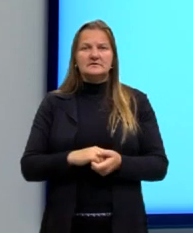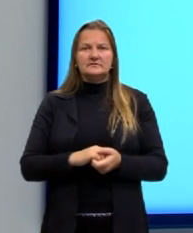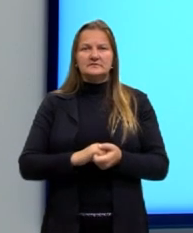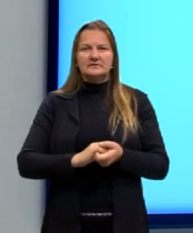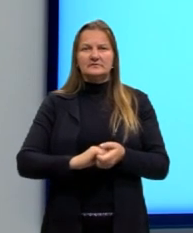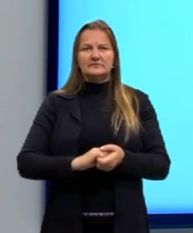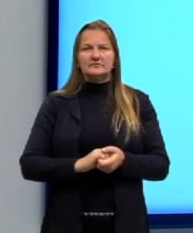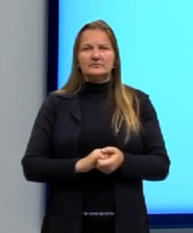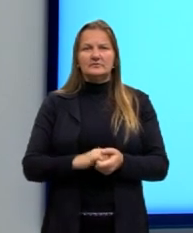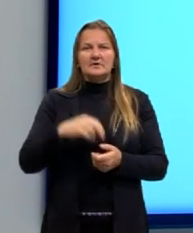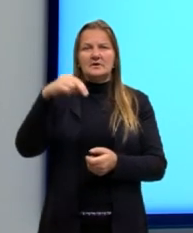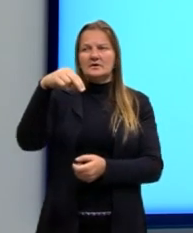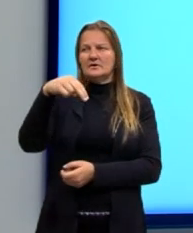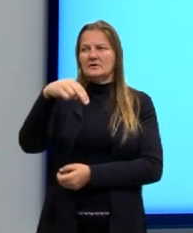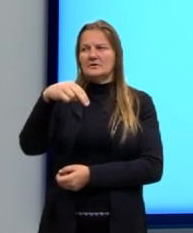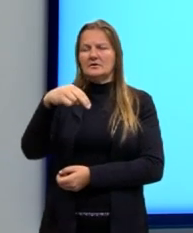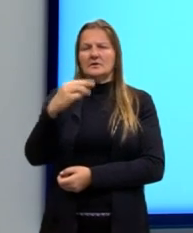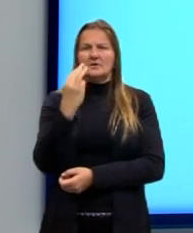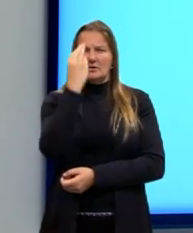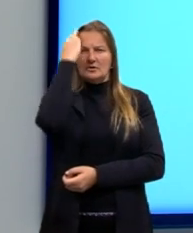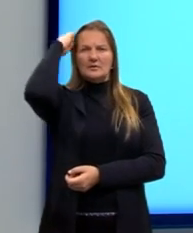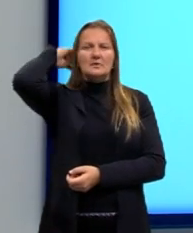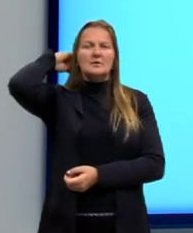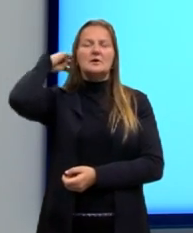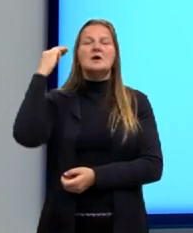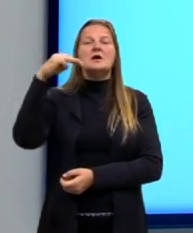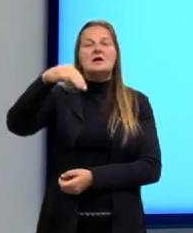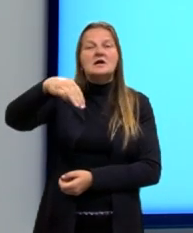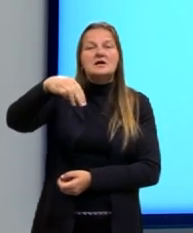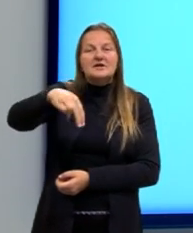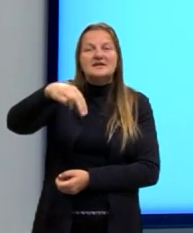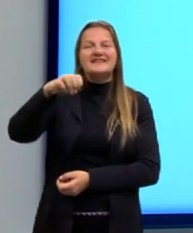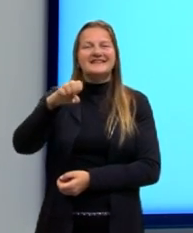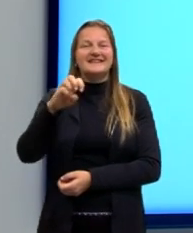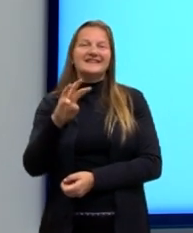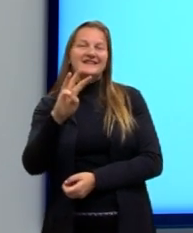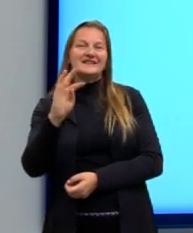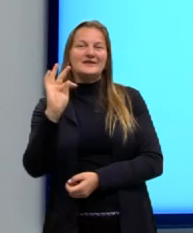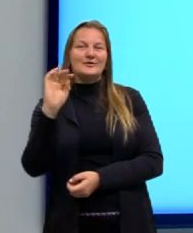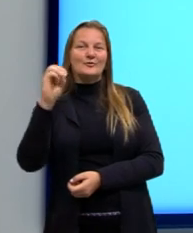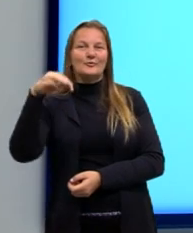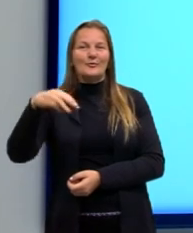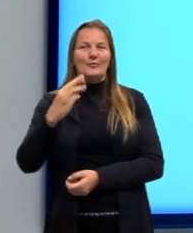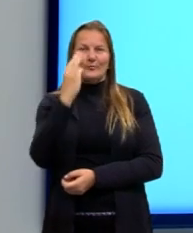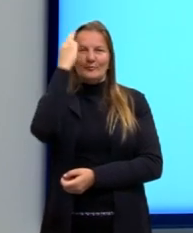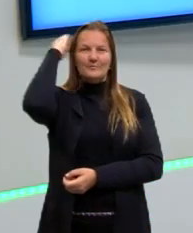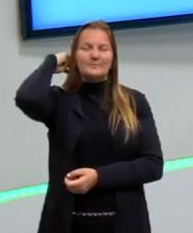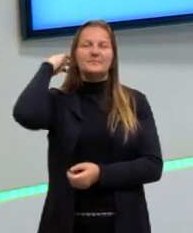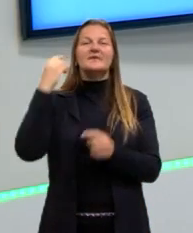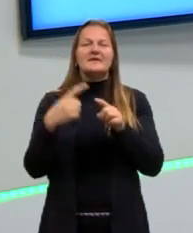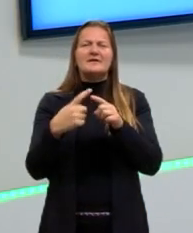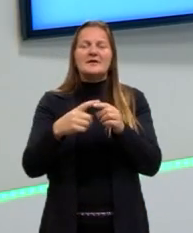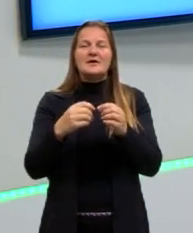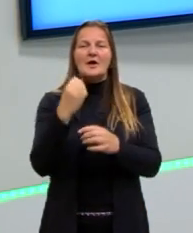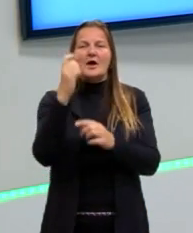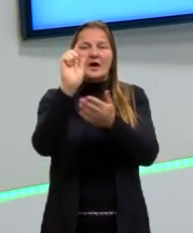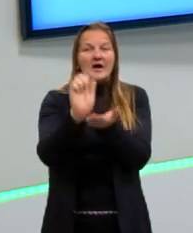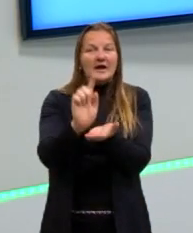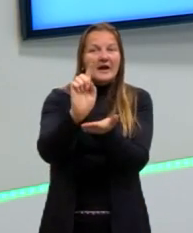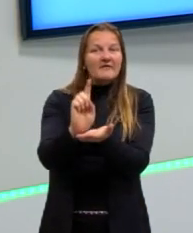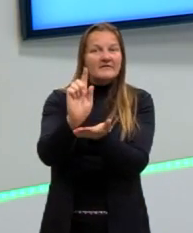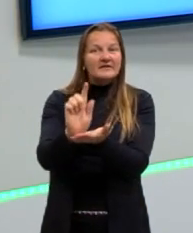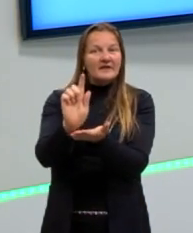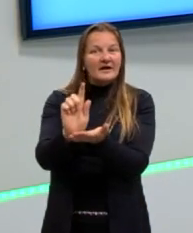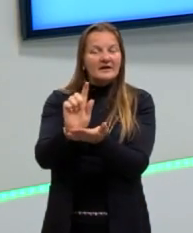Da nossa força das leis de Newton. Então, o Newton, além de ter trabalhado com a força da gravidade, com